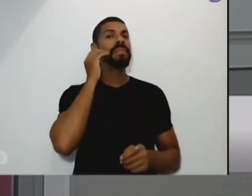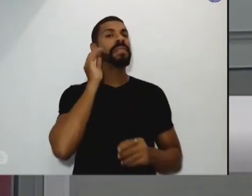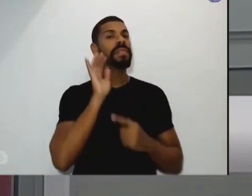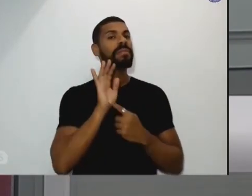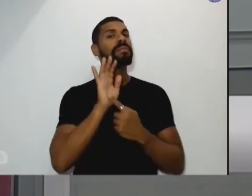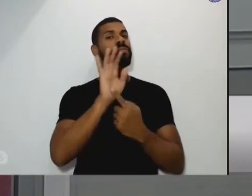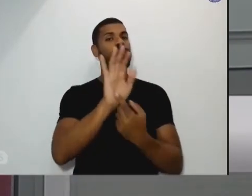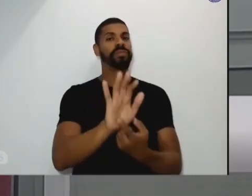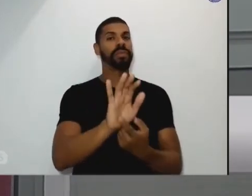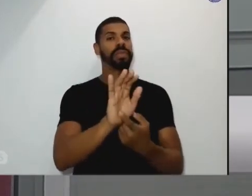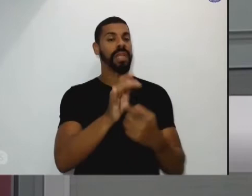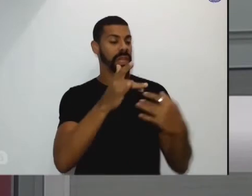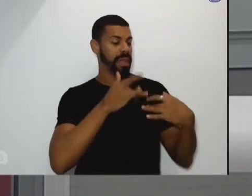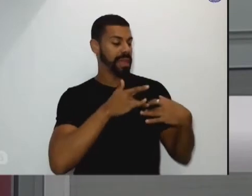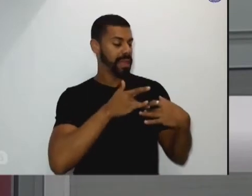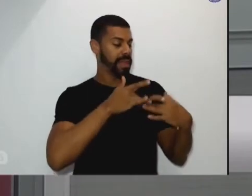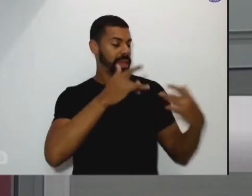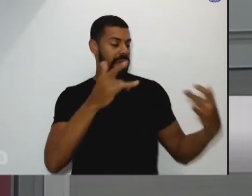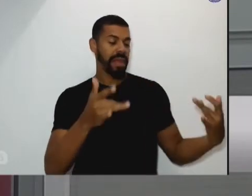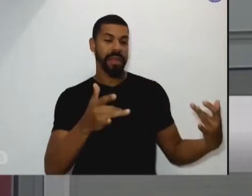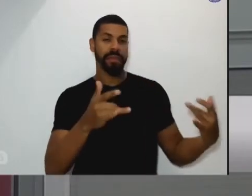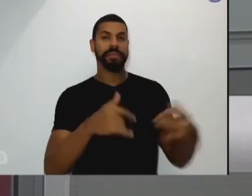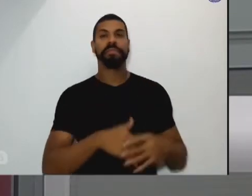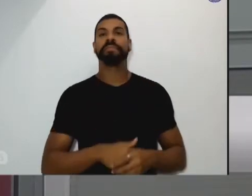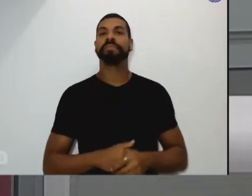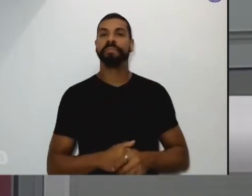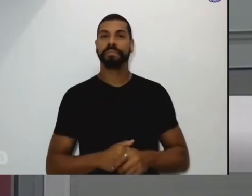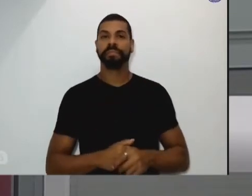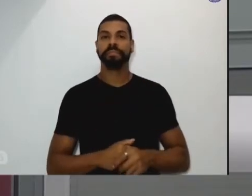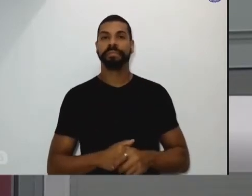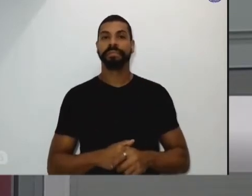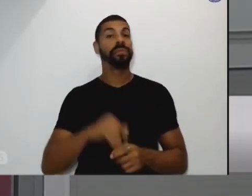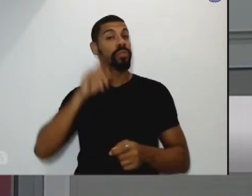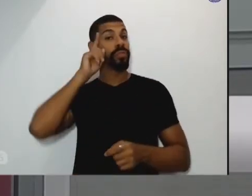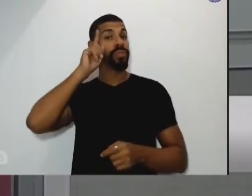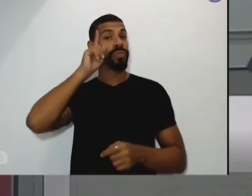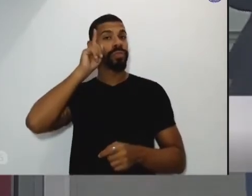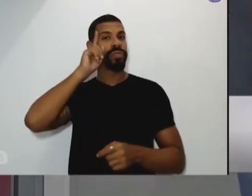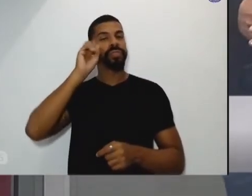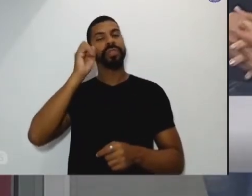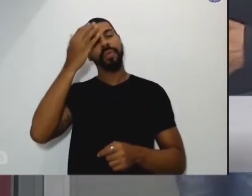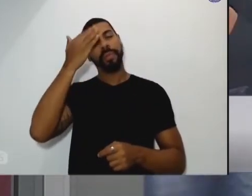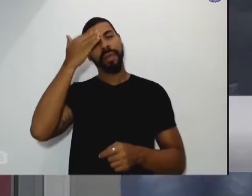e ajudar muito mais o próximo do que ela pode fazer no dia a dia dela tá bom obrigada